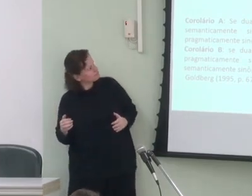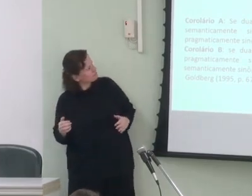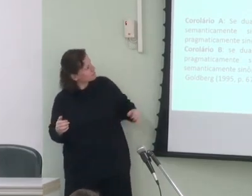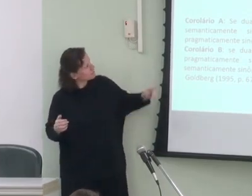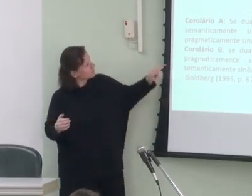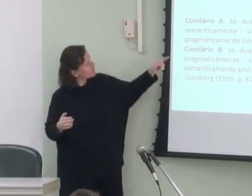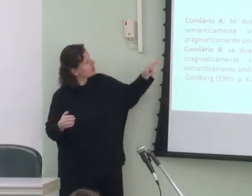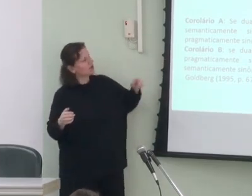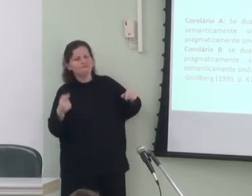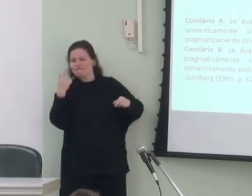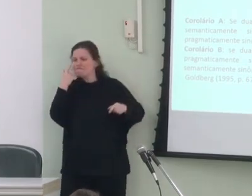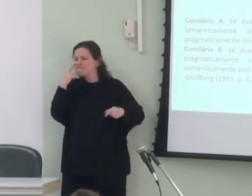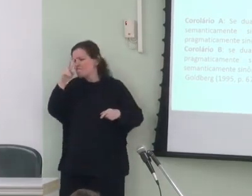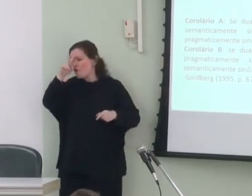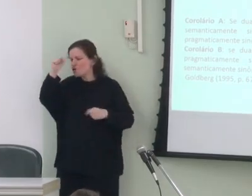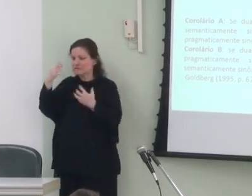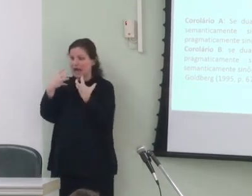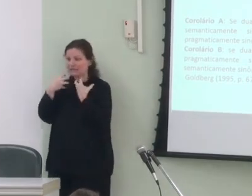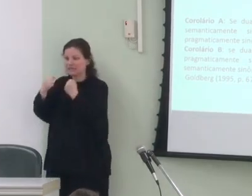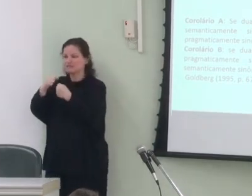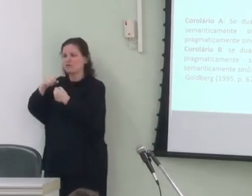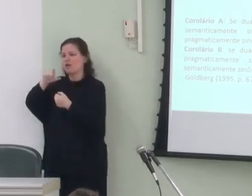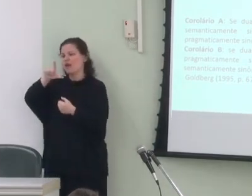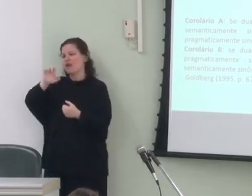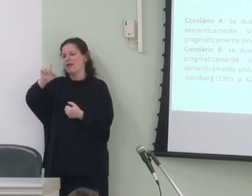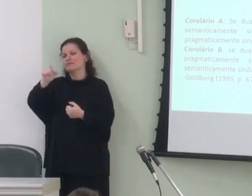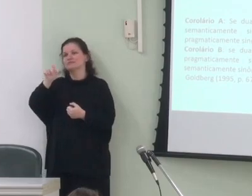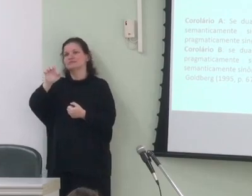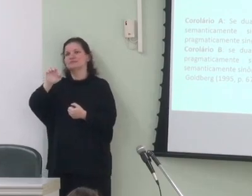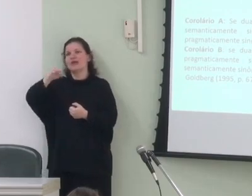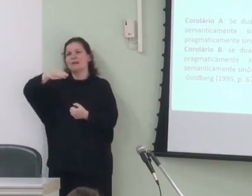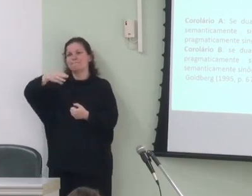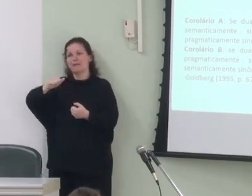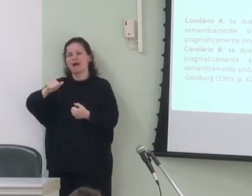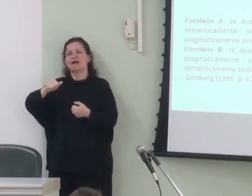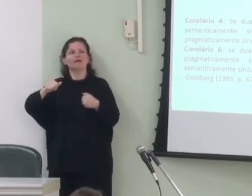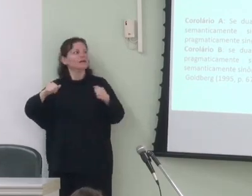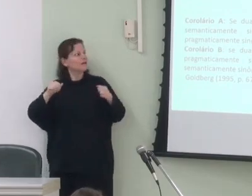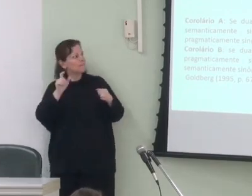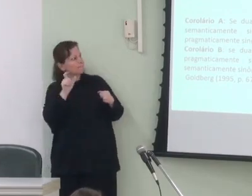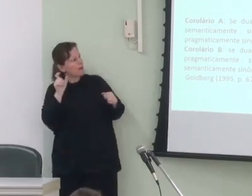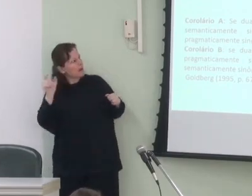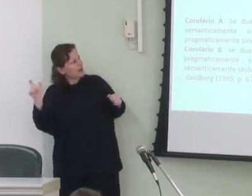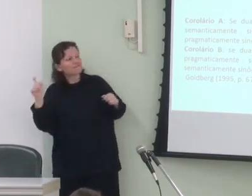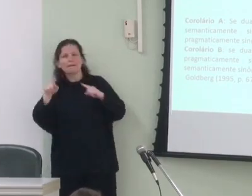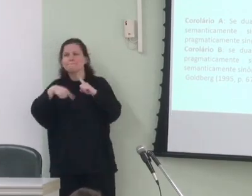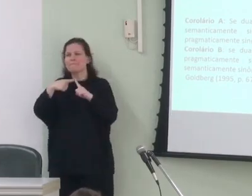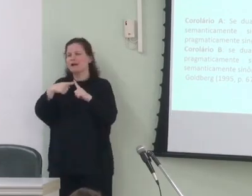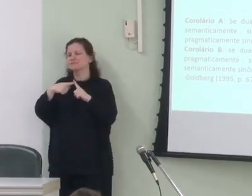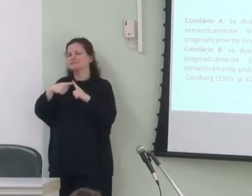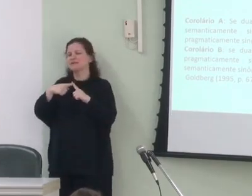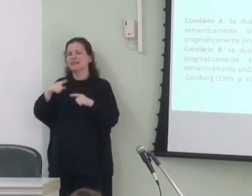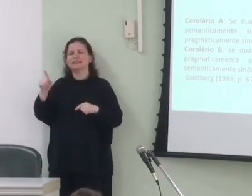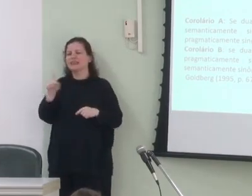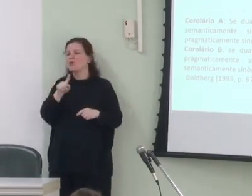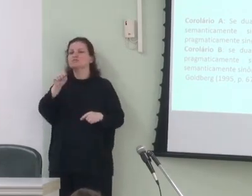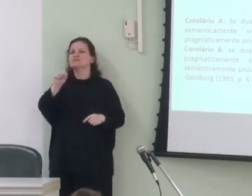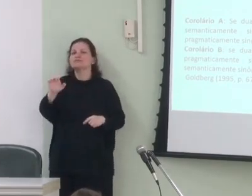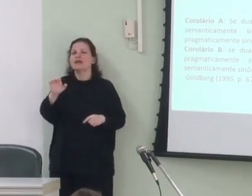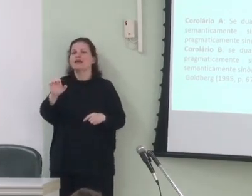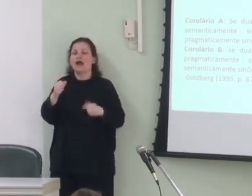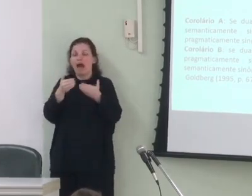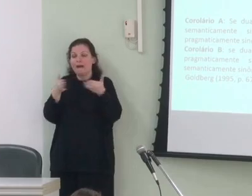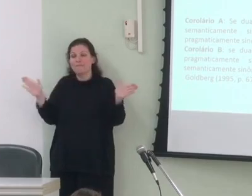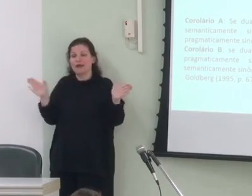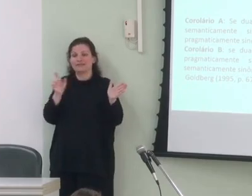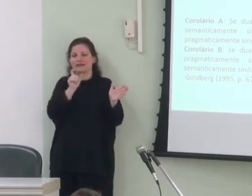verificar a força de atração dos lexemas desde contanto menos e a estrutura negativa não ser para a posição aberta